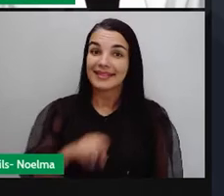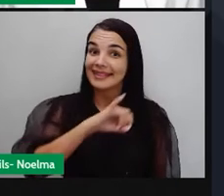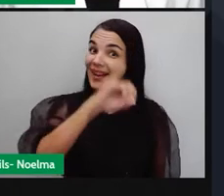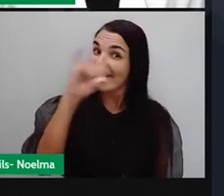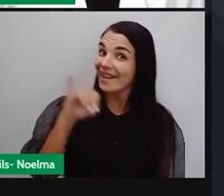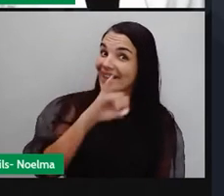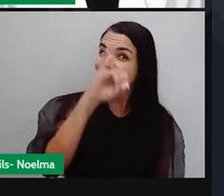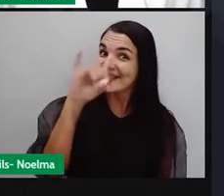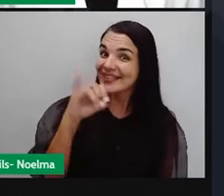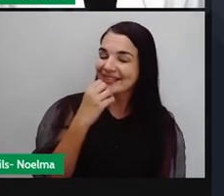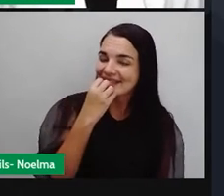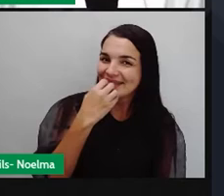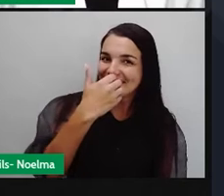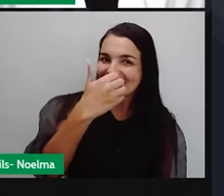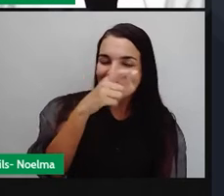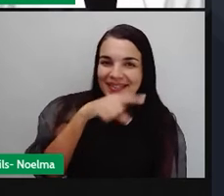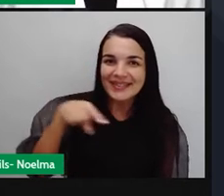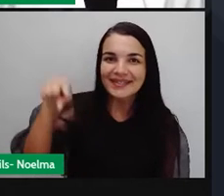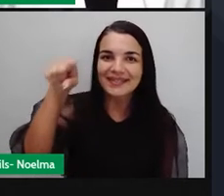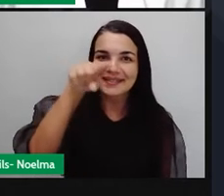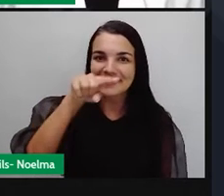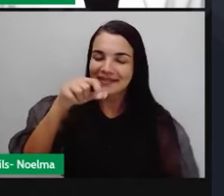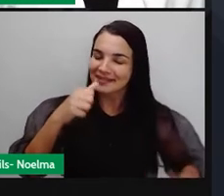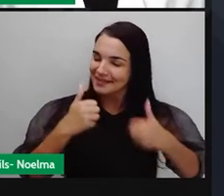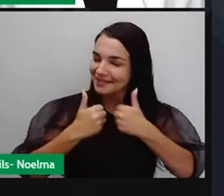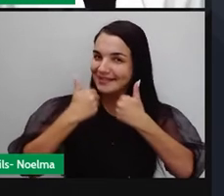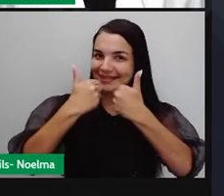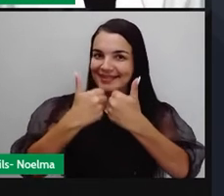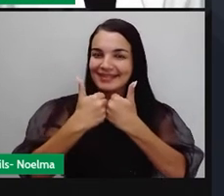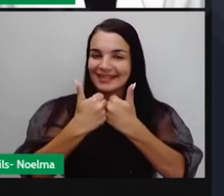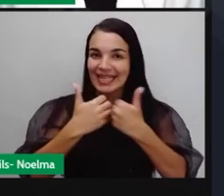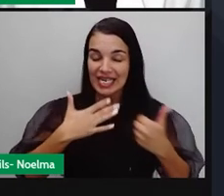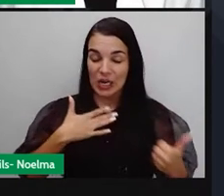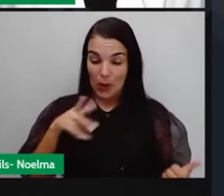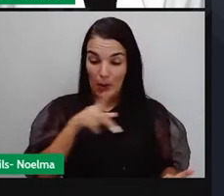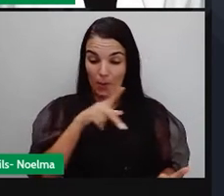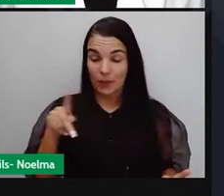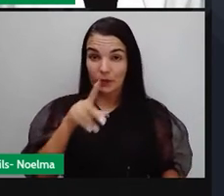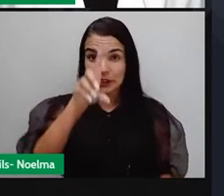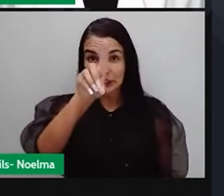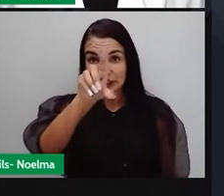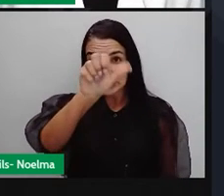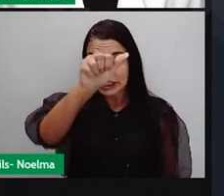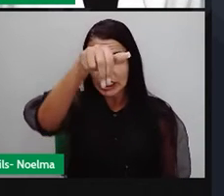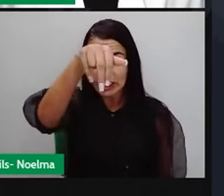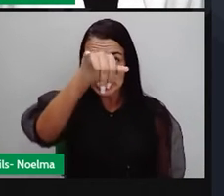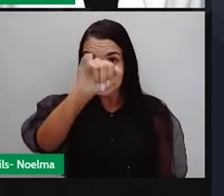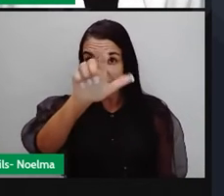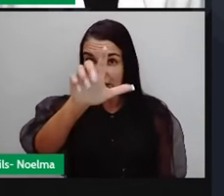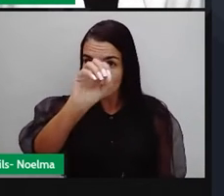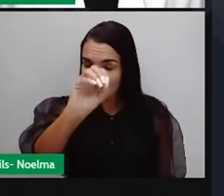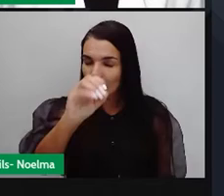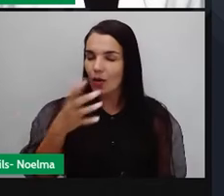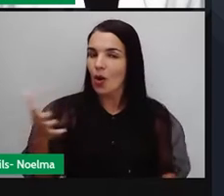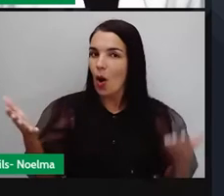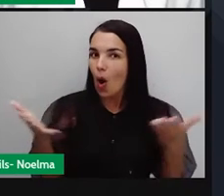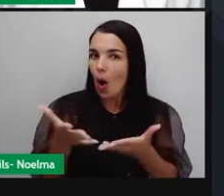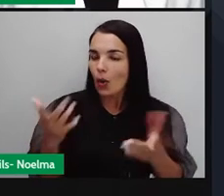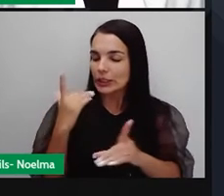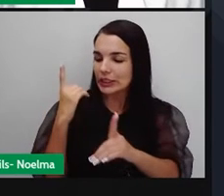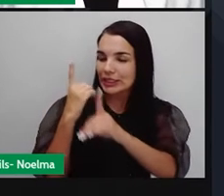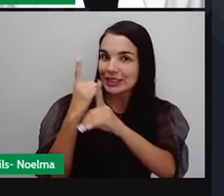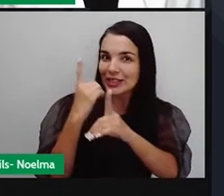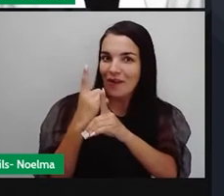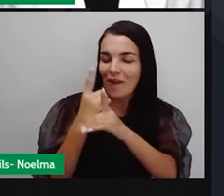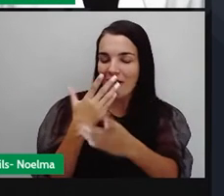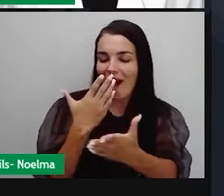Olá, pessoal! Espero que esteja tudo bem com vocês. Eu sou o professor Danilo Fé e hoje a gente se encontra